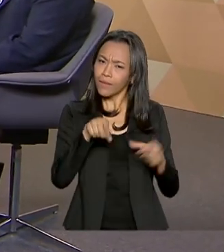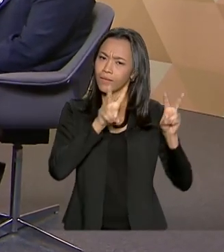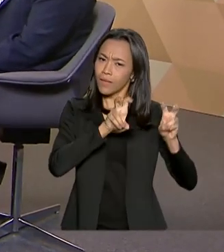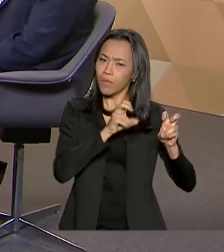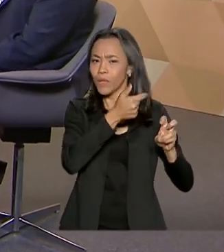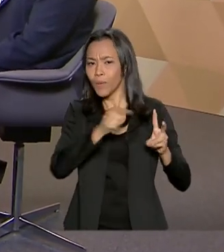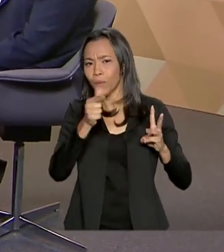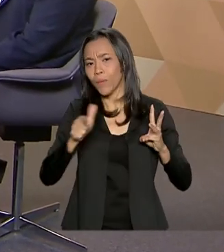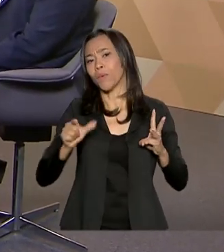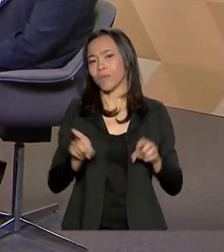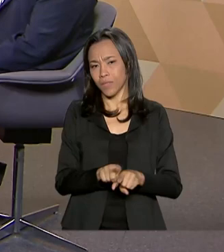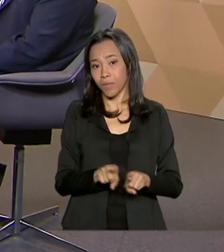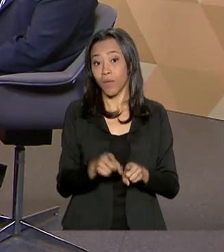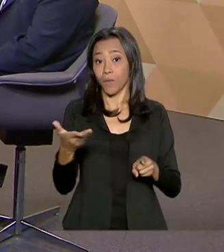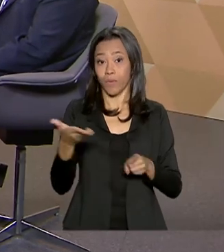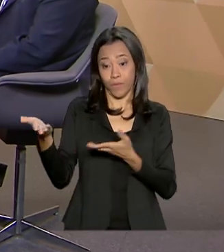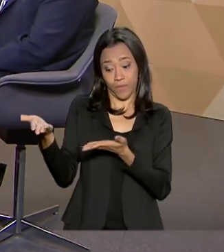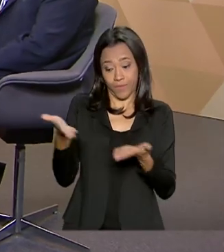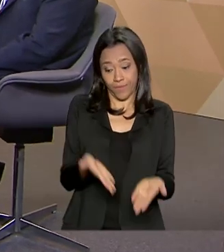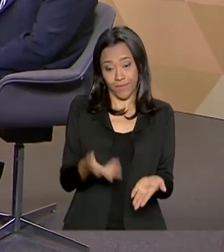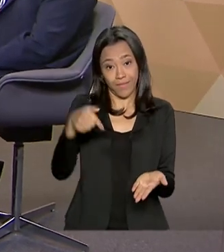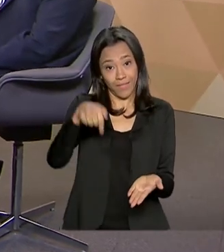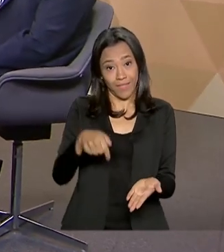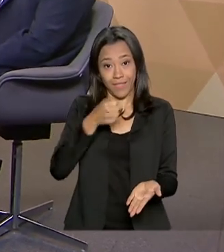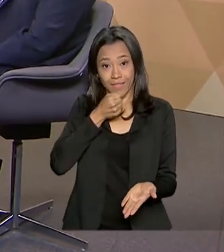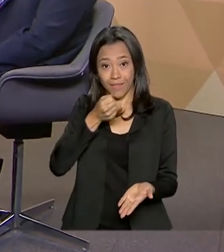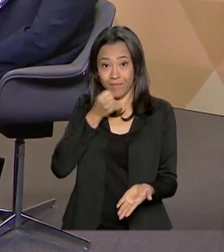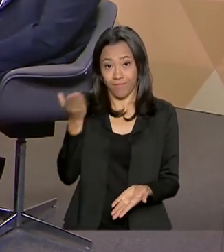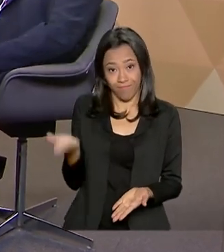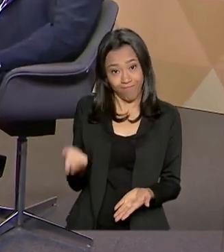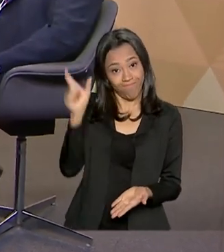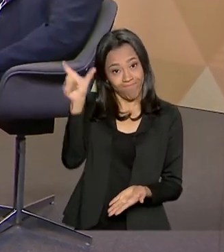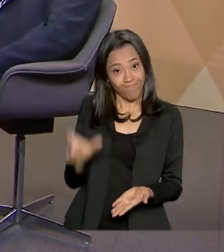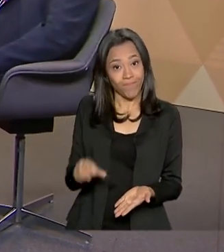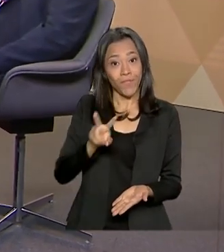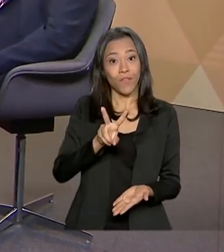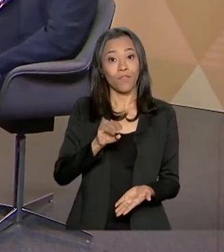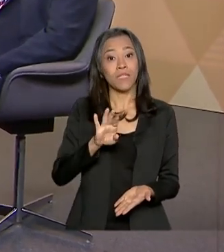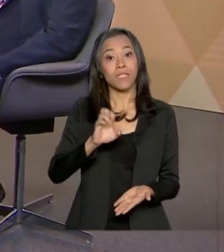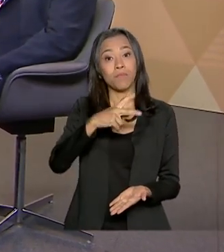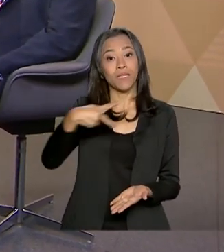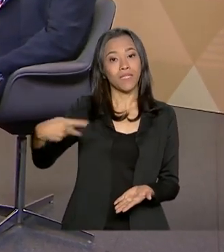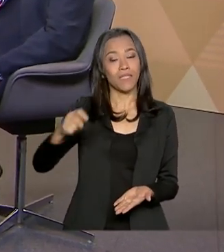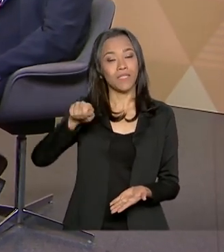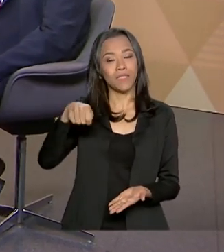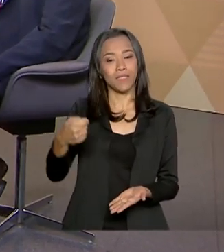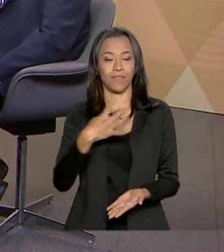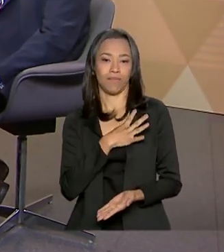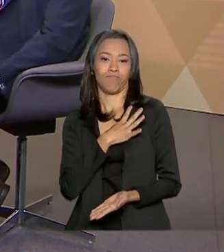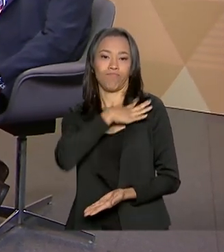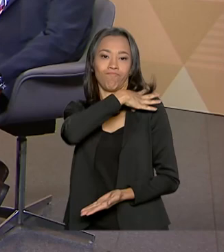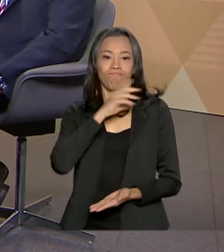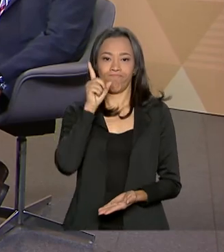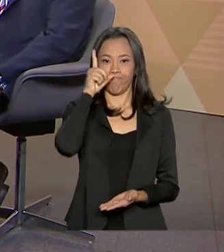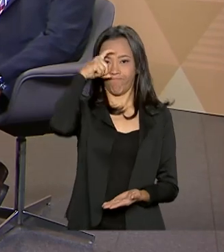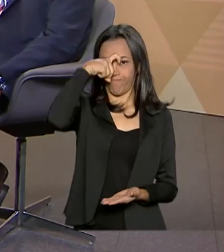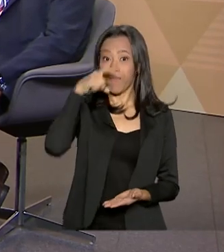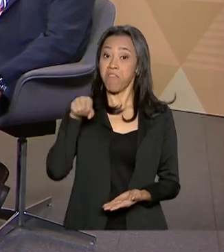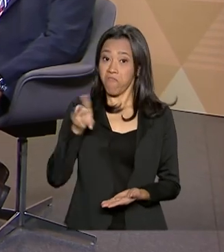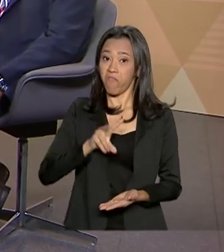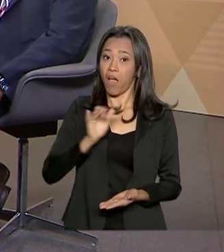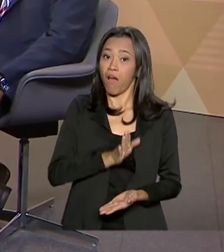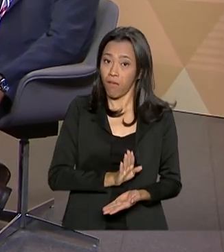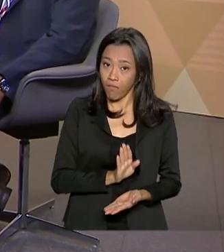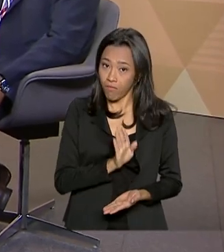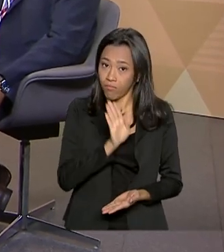assuntos, eu recebo hoje aqui no Brasil em Pauta o nosso vice-presidente da República, Hamilton Mourão, que viaja para